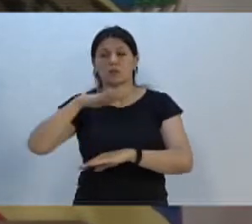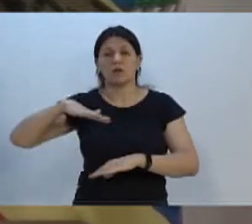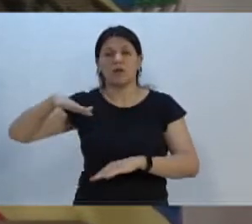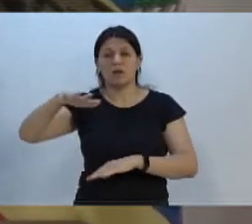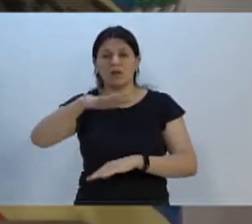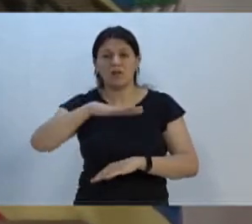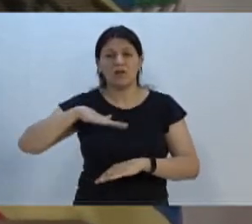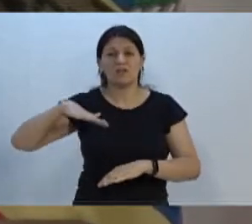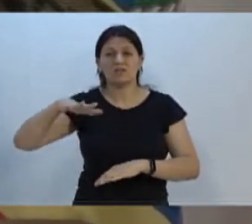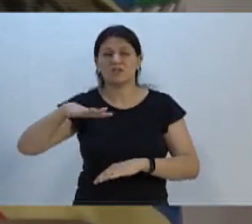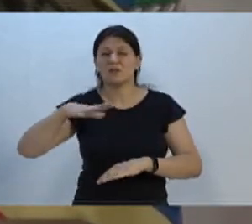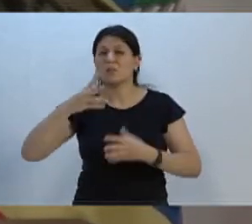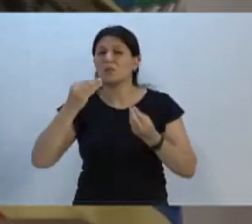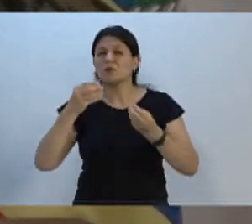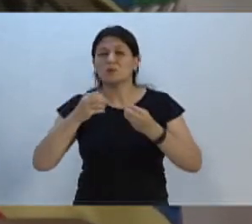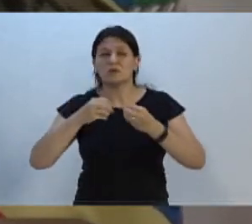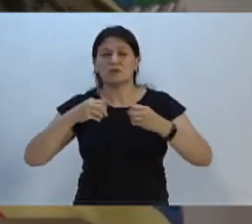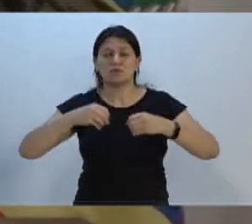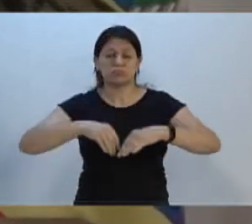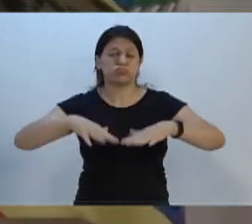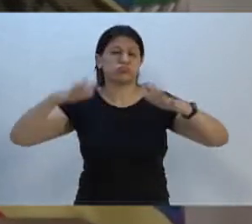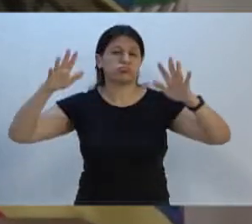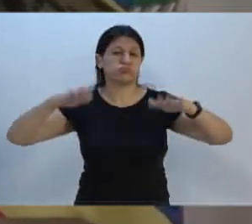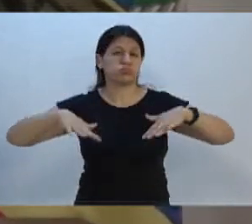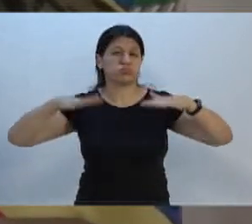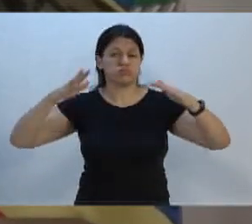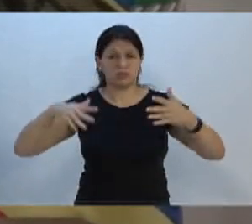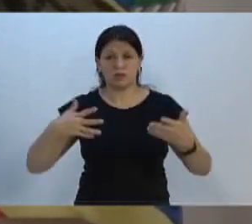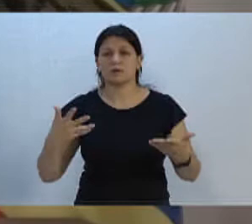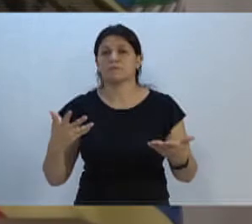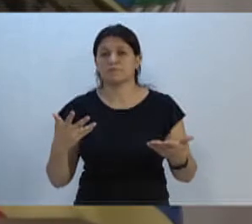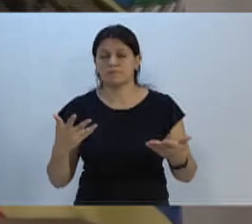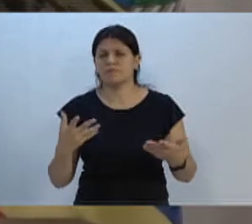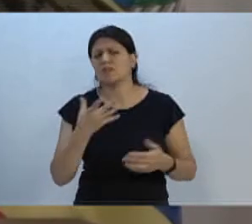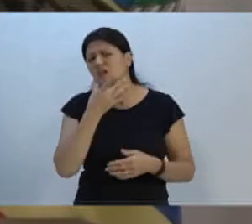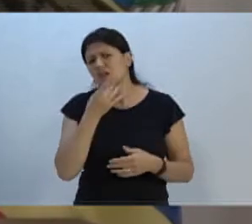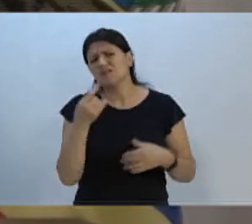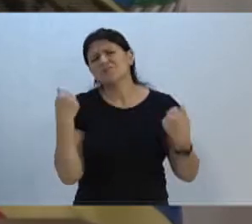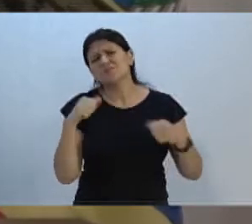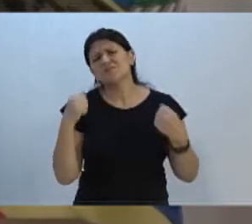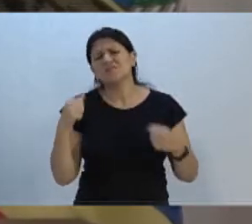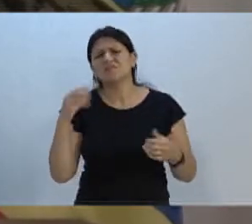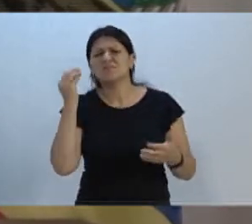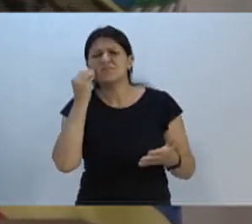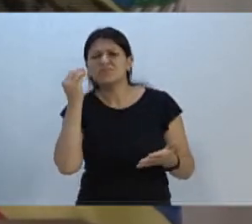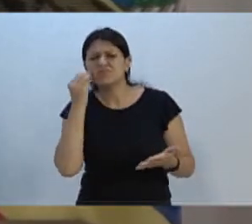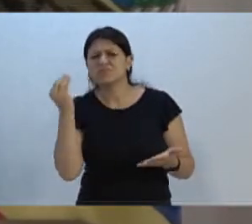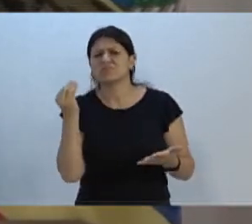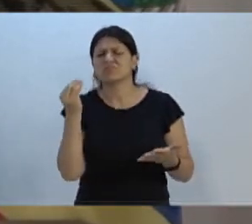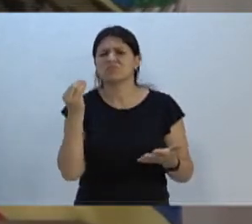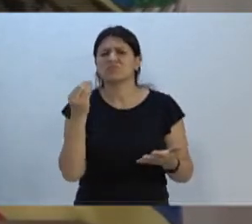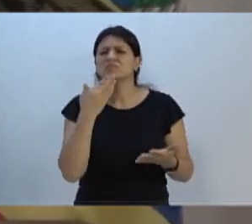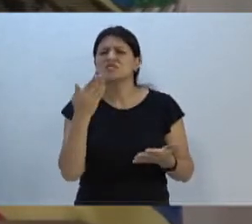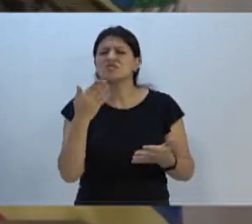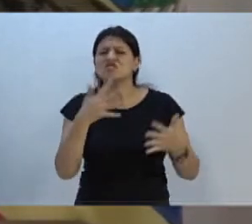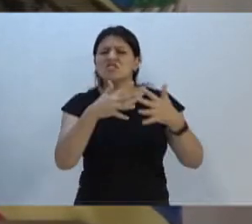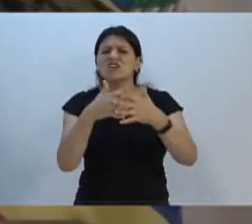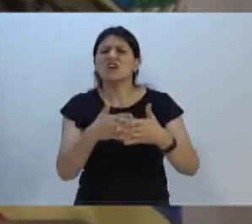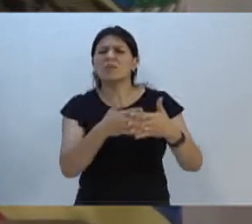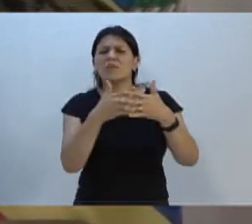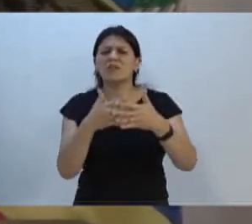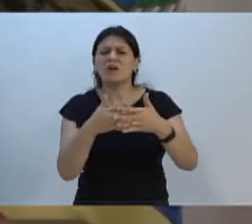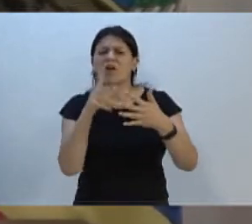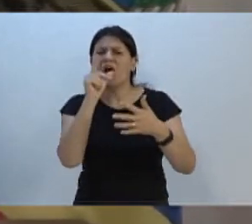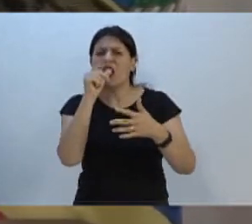ela é assimável, a poeira, a poeira que se acumula. Eu acho que temos que tentar achar uma solução, se o Pipa está lá, vamos achar um meio.